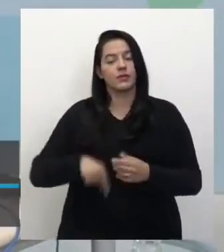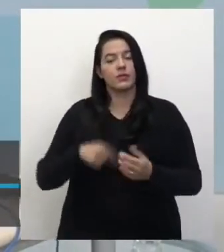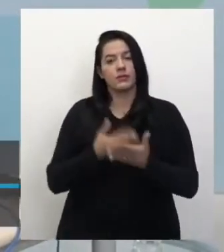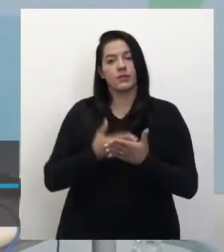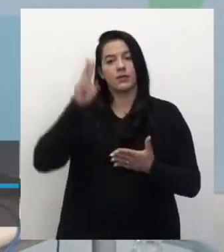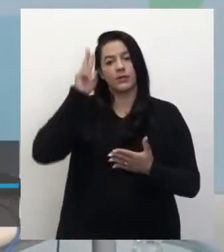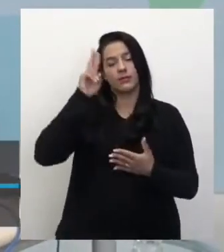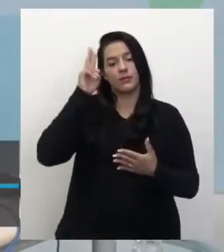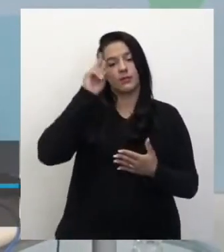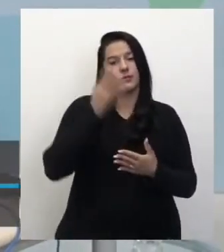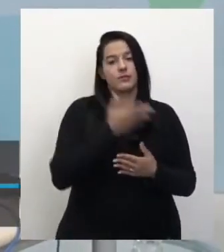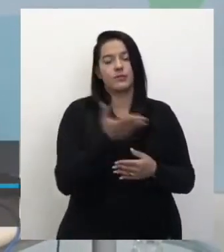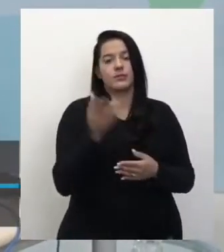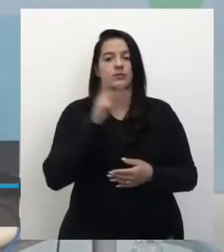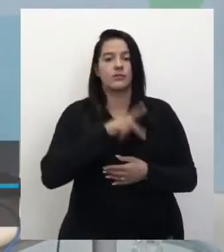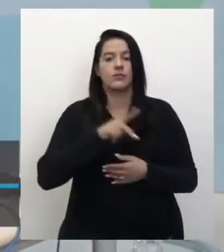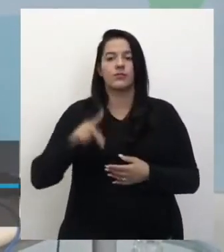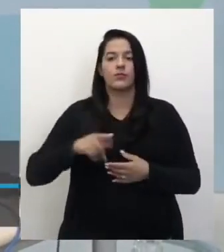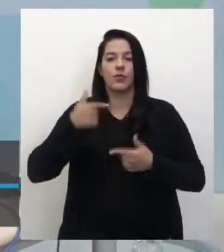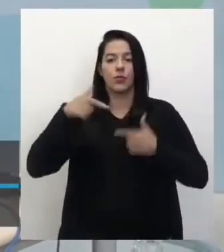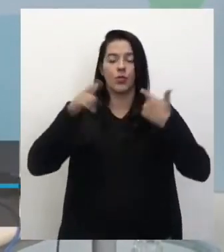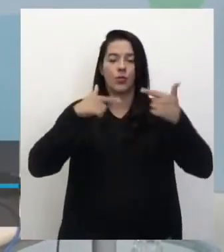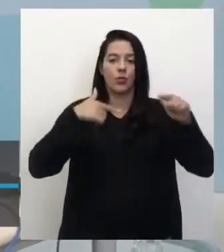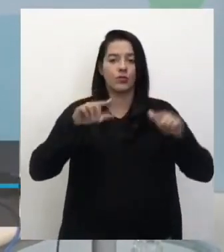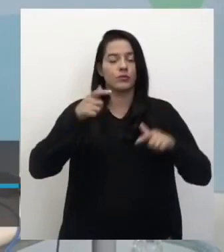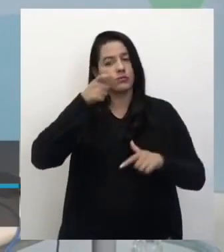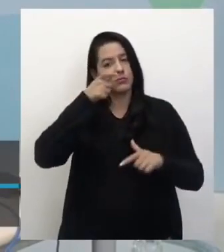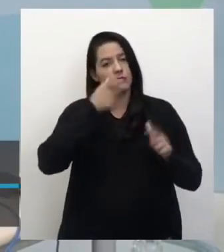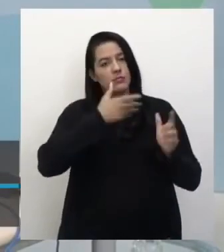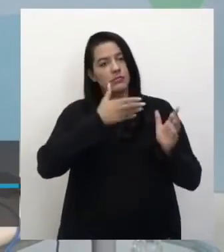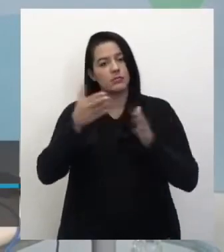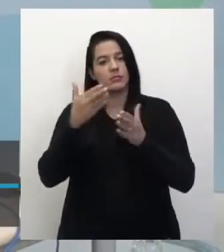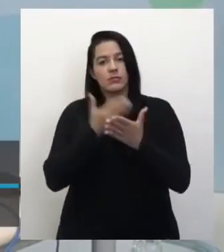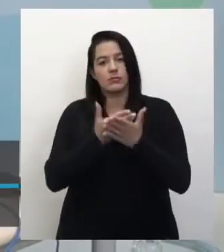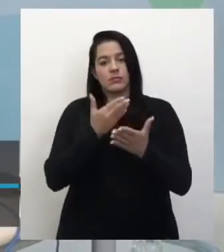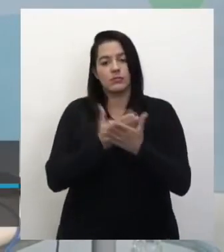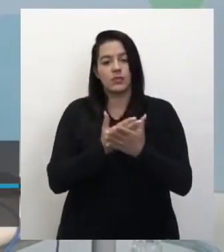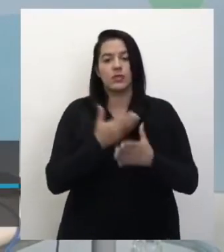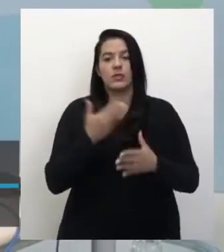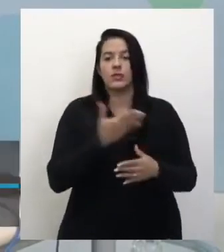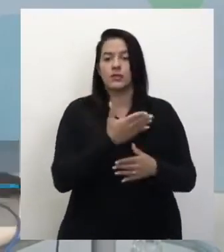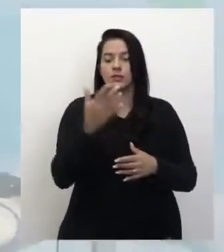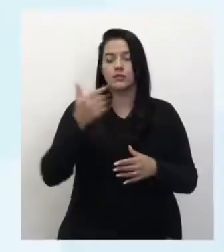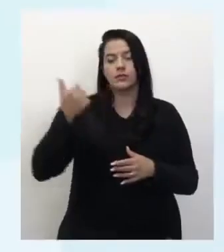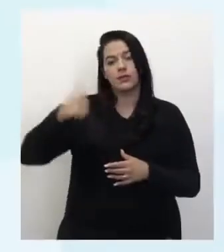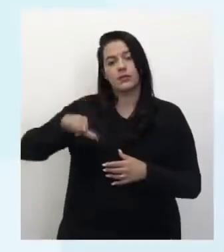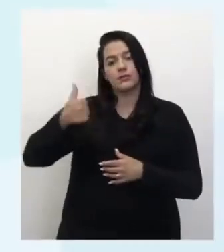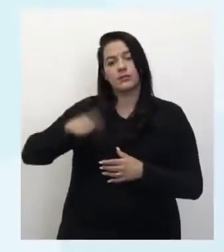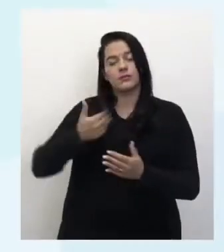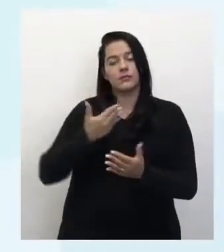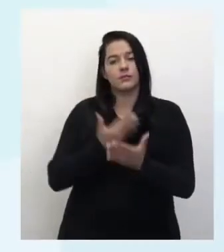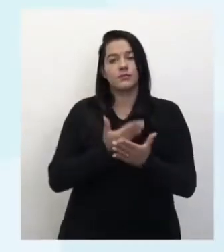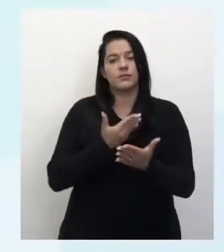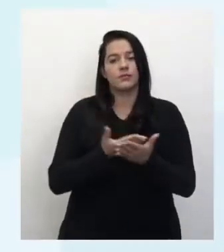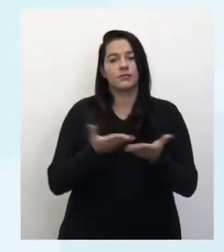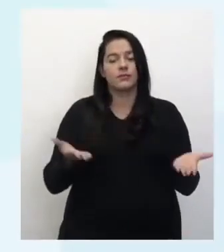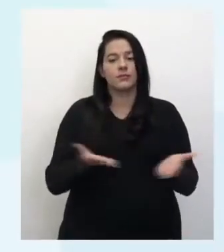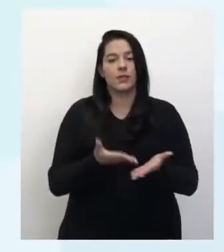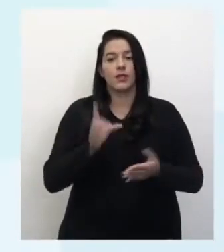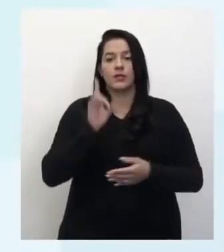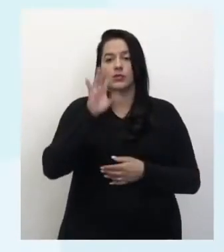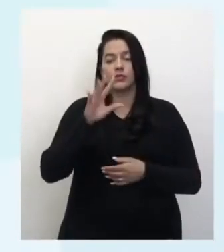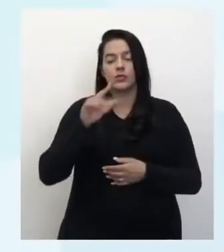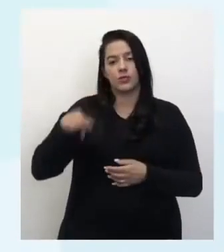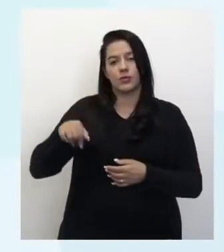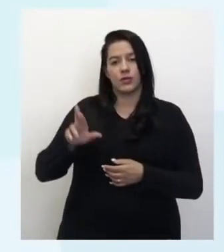lembrar aí os professores, os alunos, os demais que estão assistindo a transmissão, para que faça uma avaliação dessa aula. É só acessar aí pelo